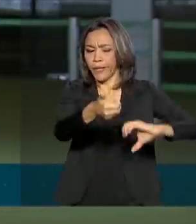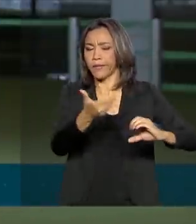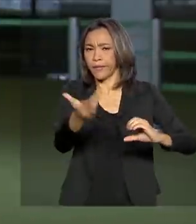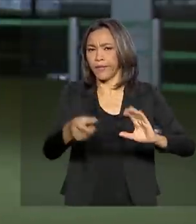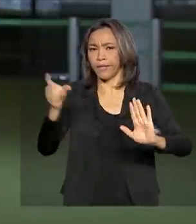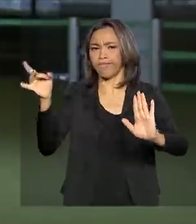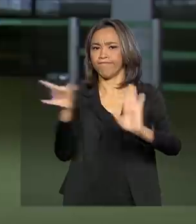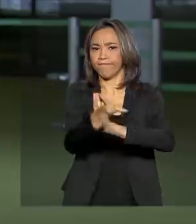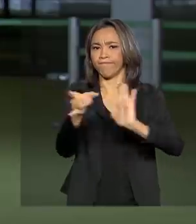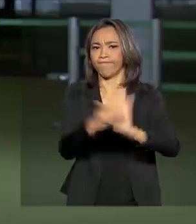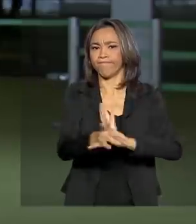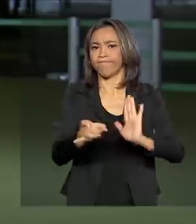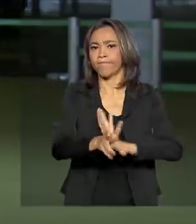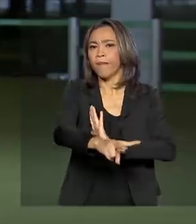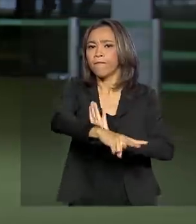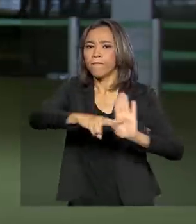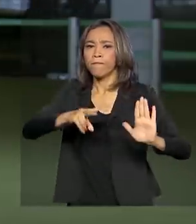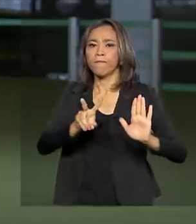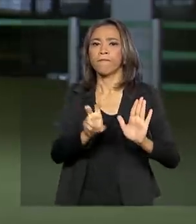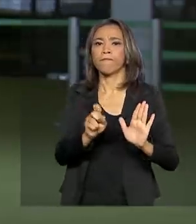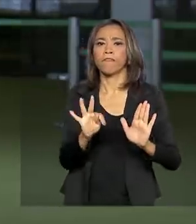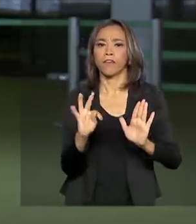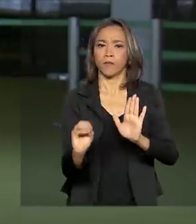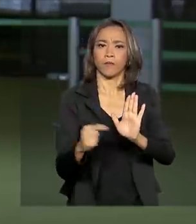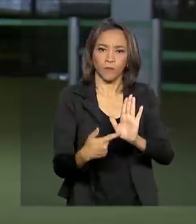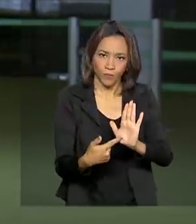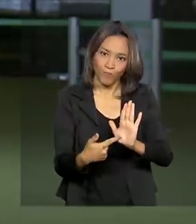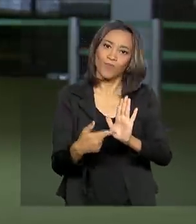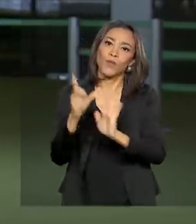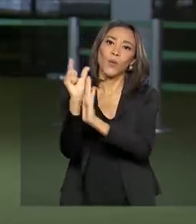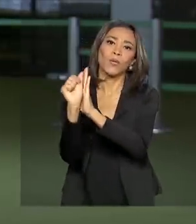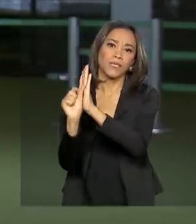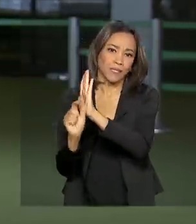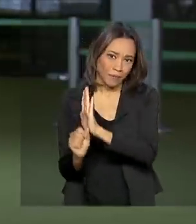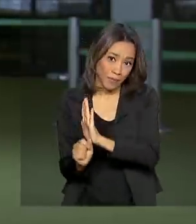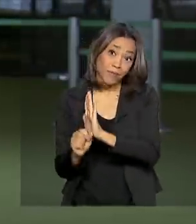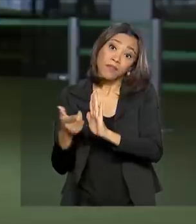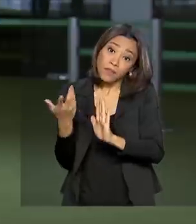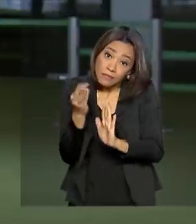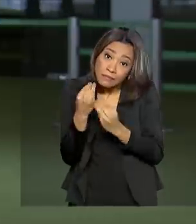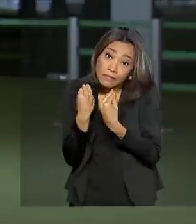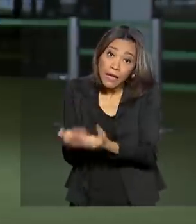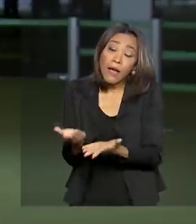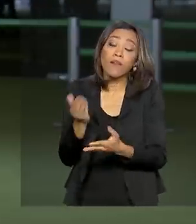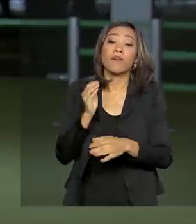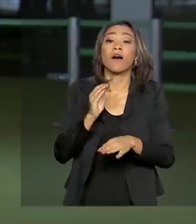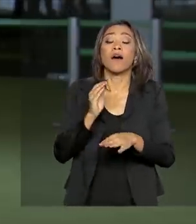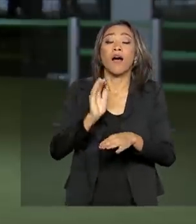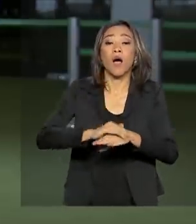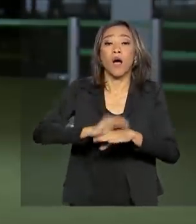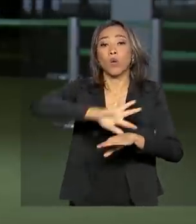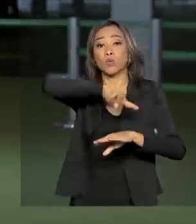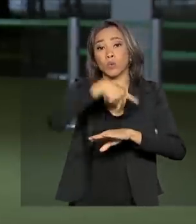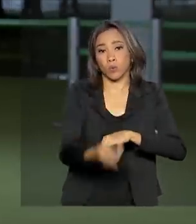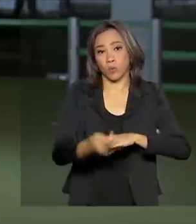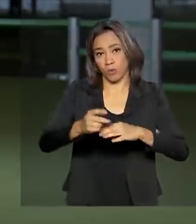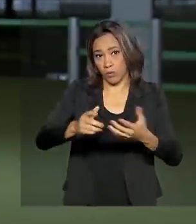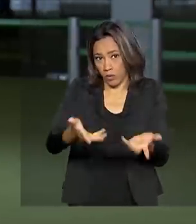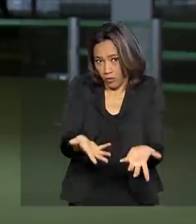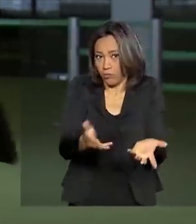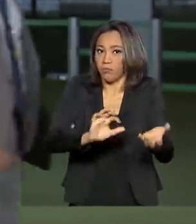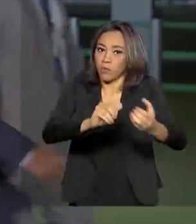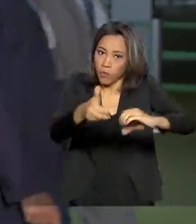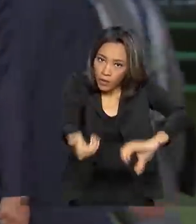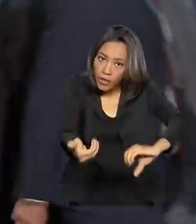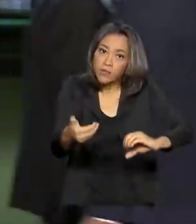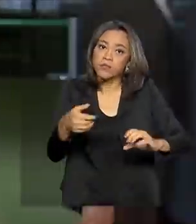vetos do presidente Jair Bolsonaro ao chamado orçamento impositivo, regra que dava autonomia total ao Congresso Nacional para o uso